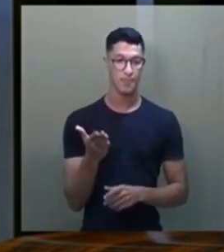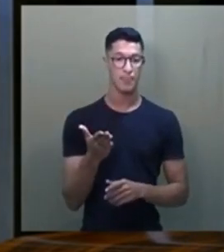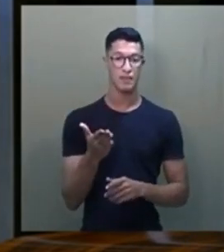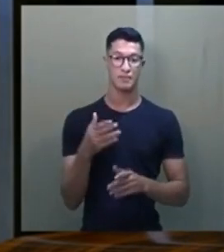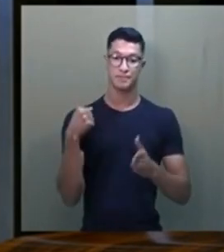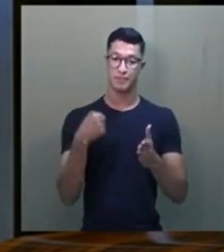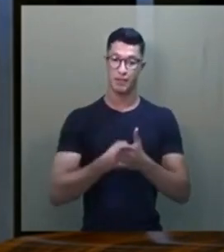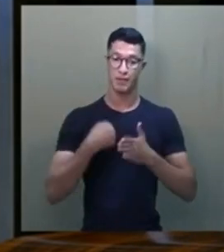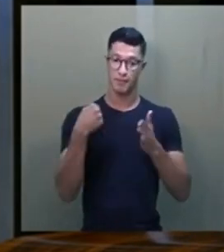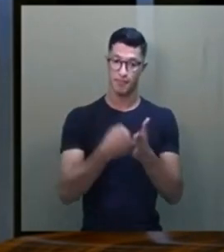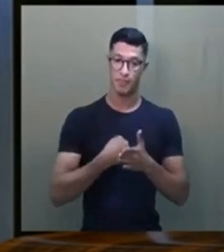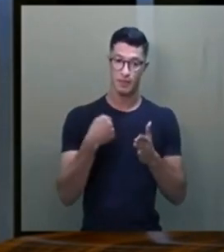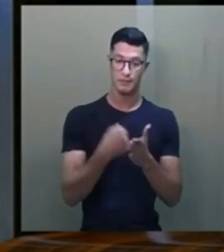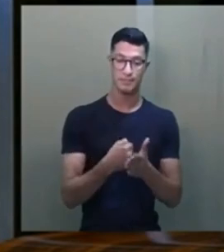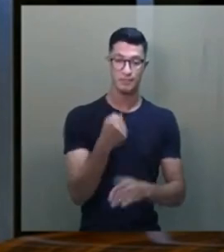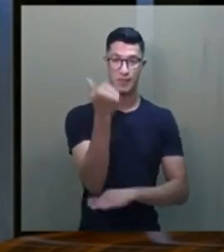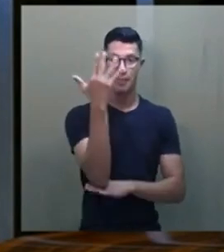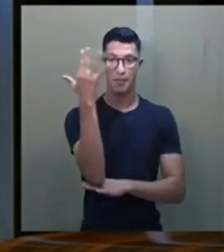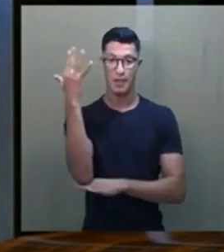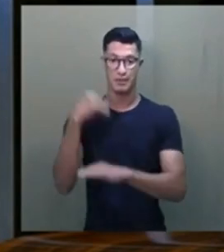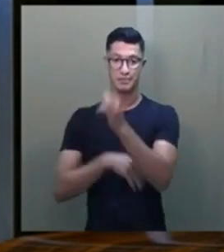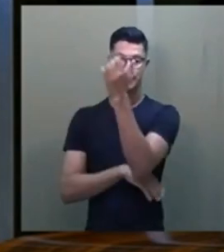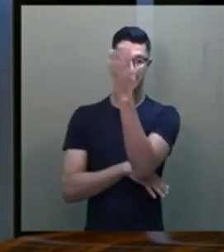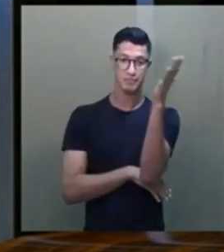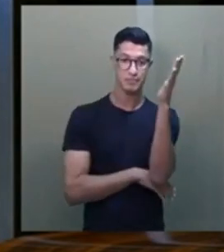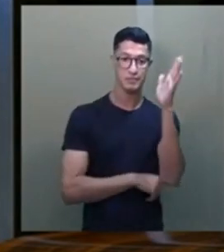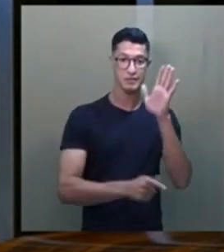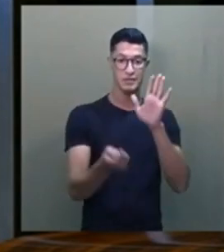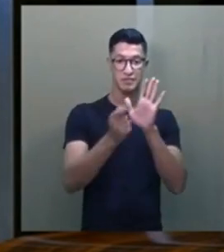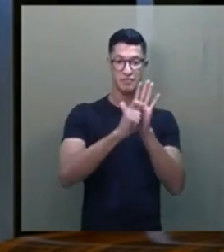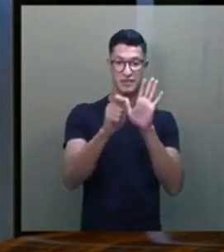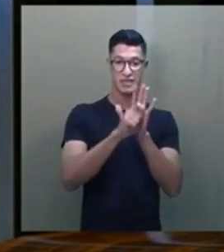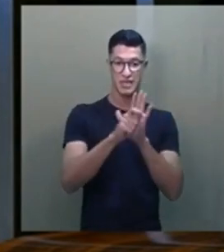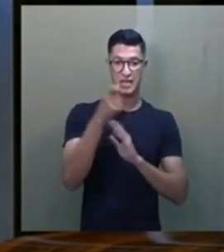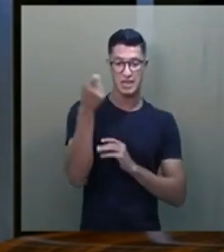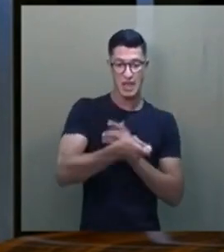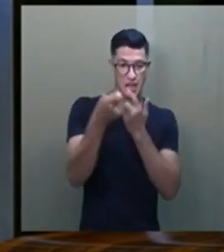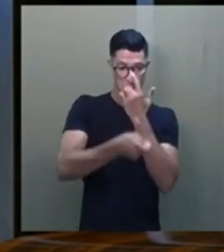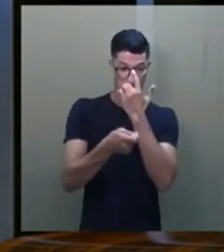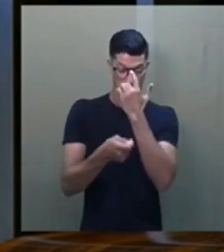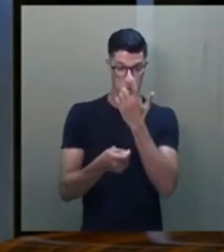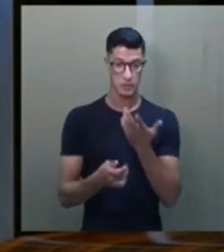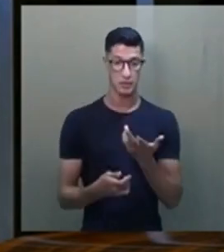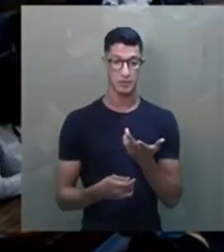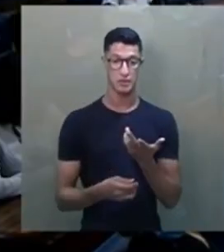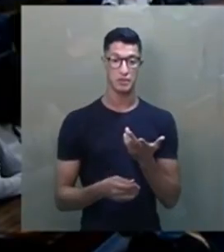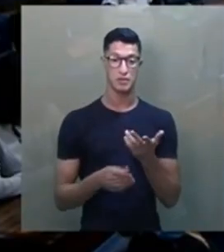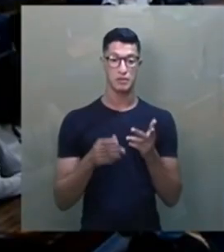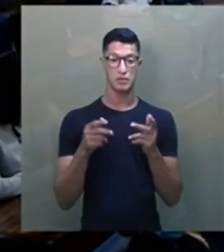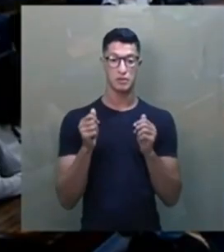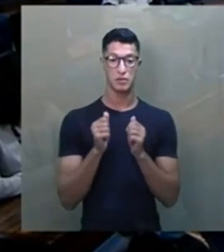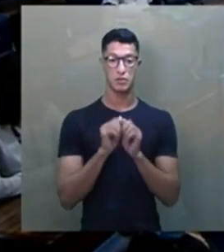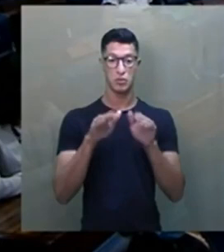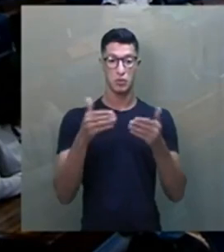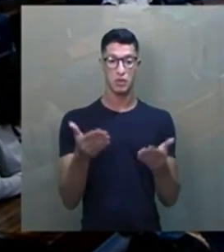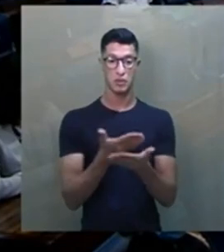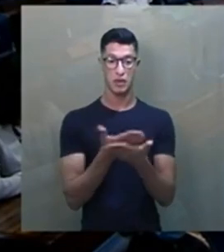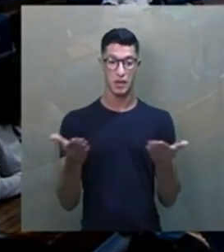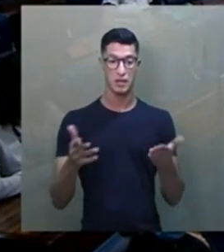Combate as plantações de vegetais determinados quando essas